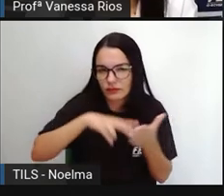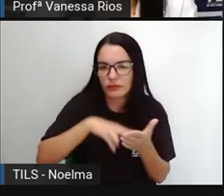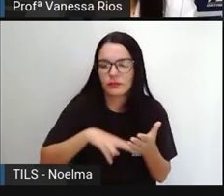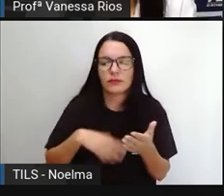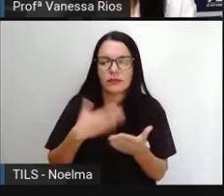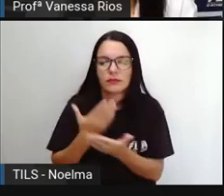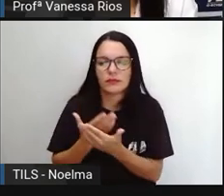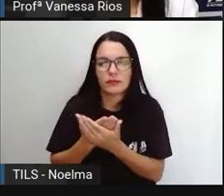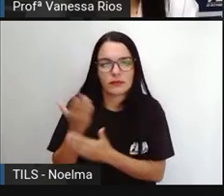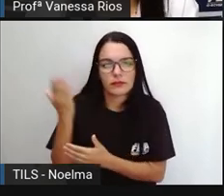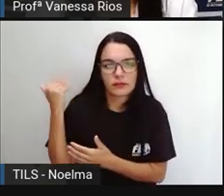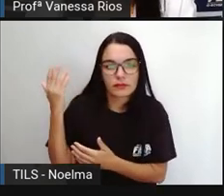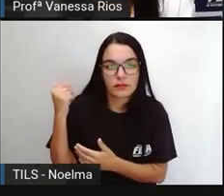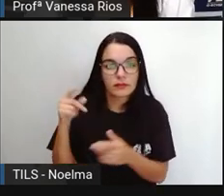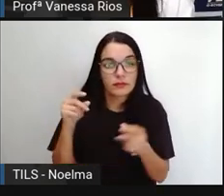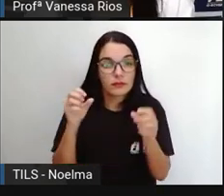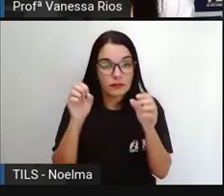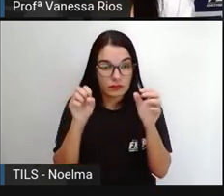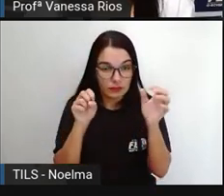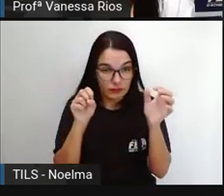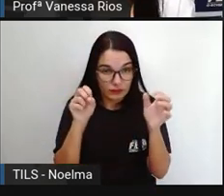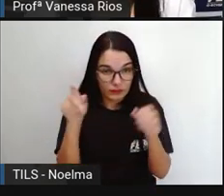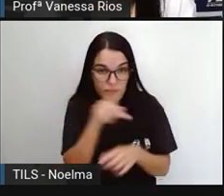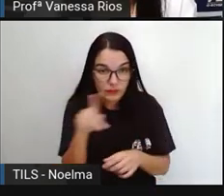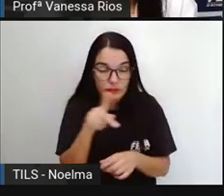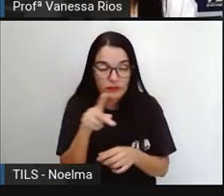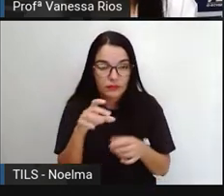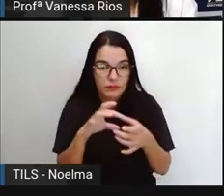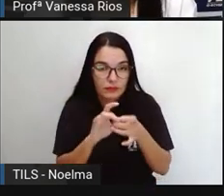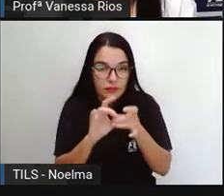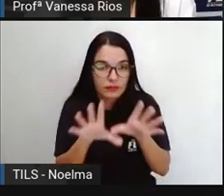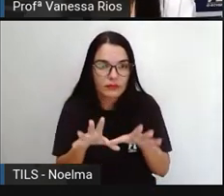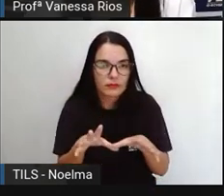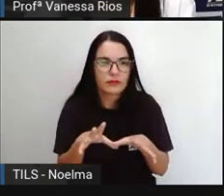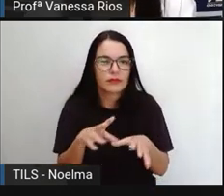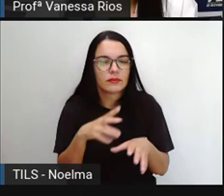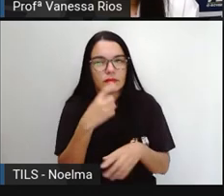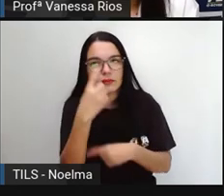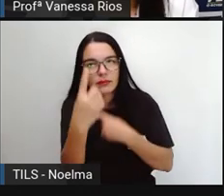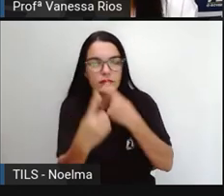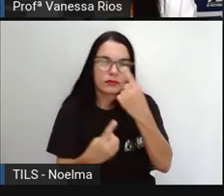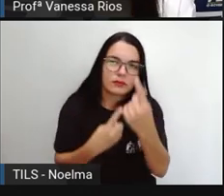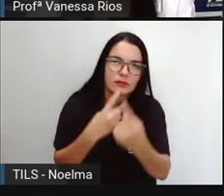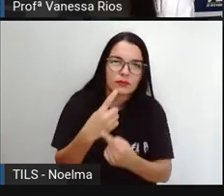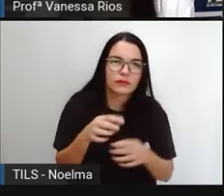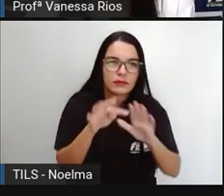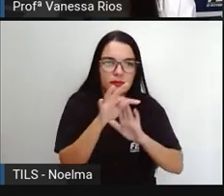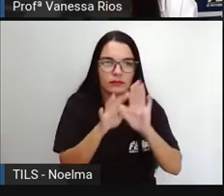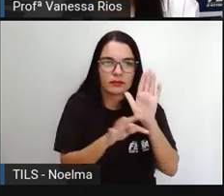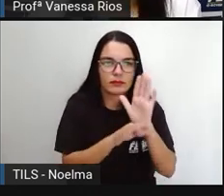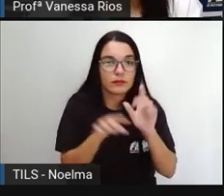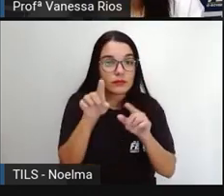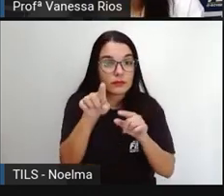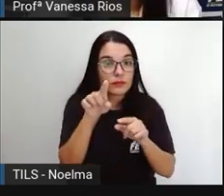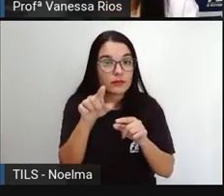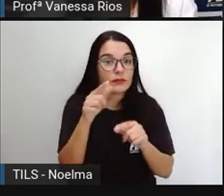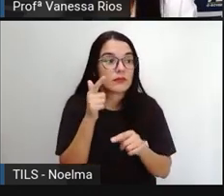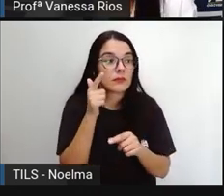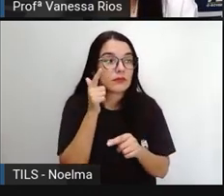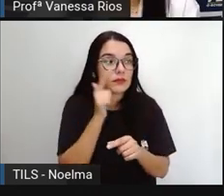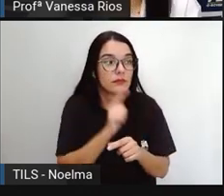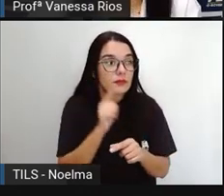aula anterior, a Pró deixou aí alguns trechos, algumas expressões, para que você criasse frases, não é?